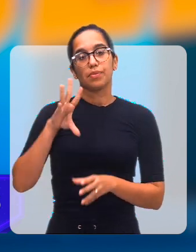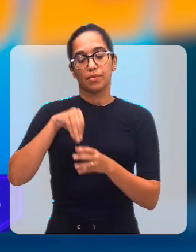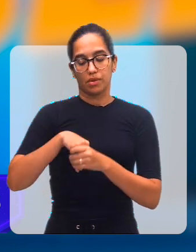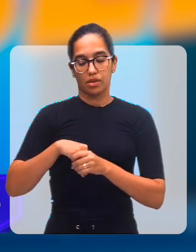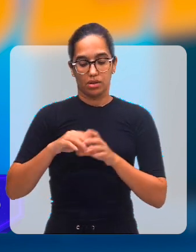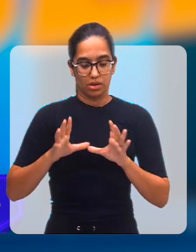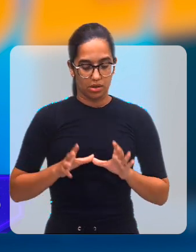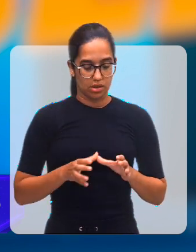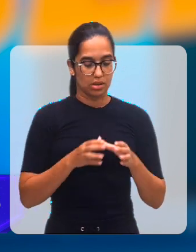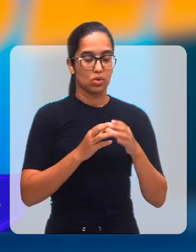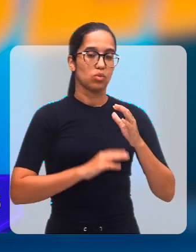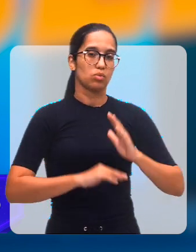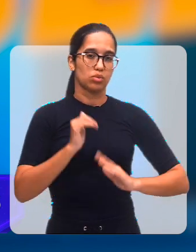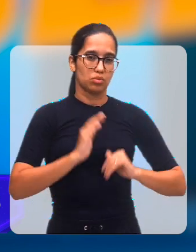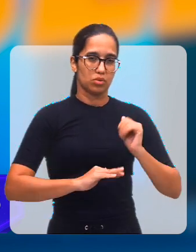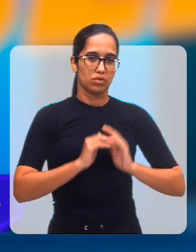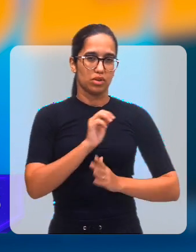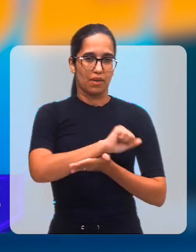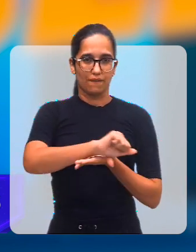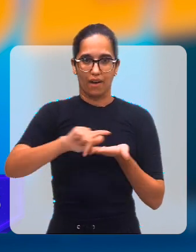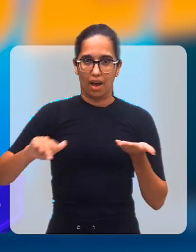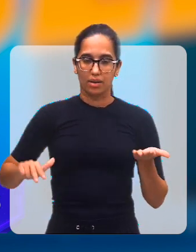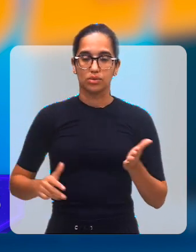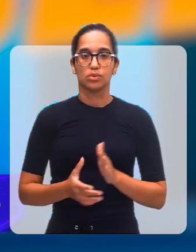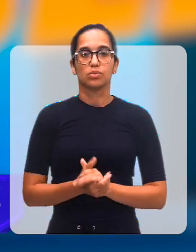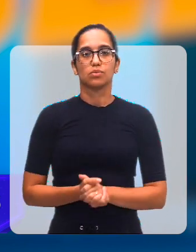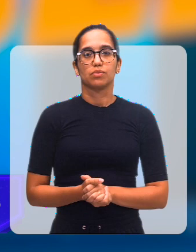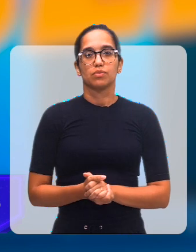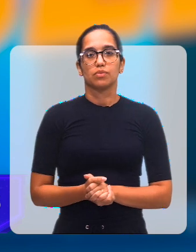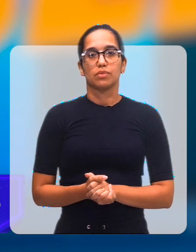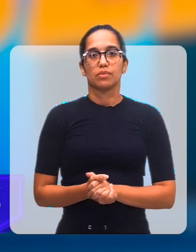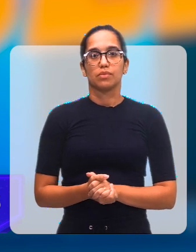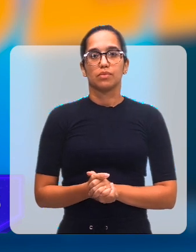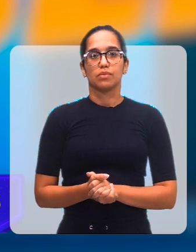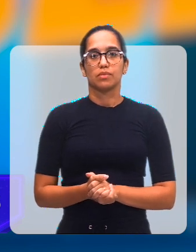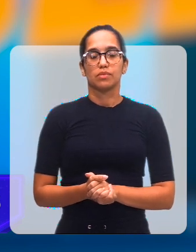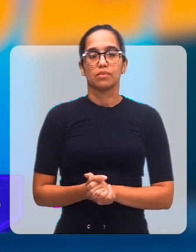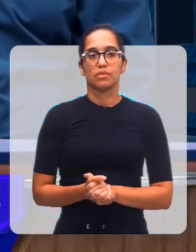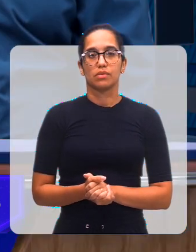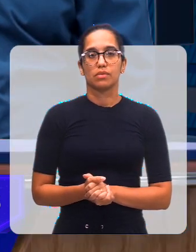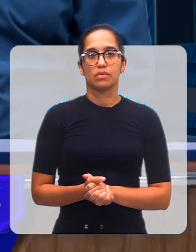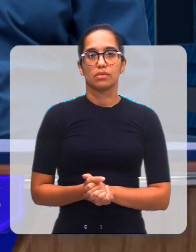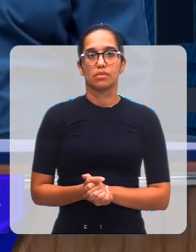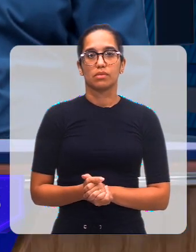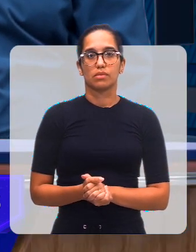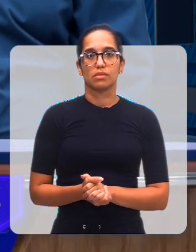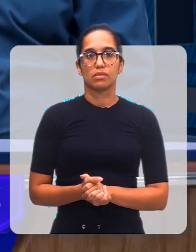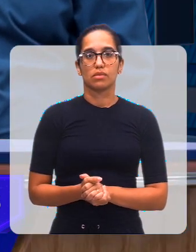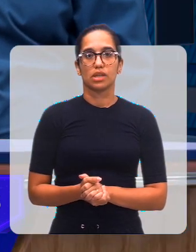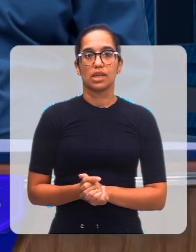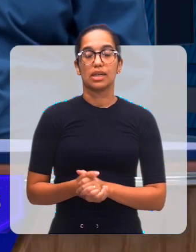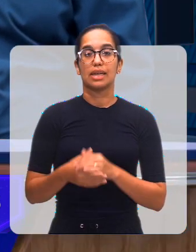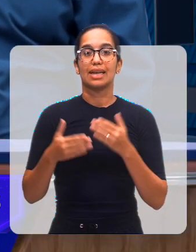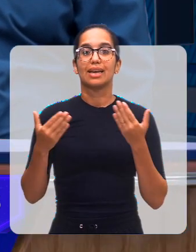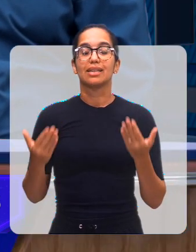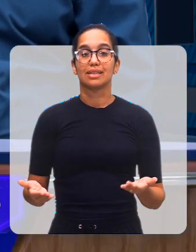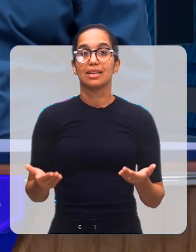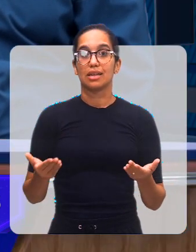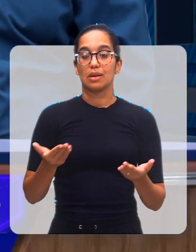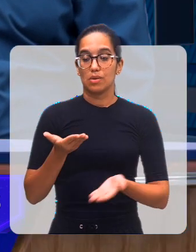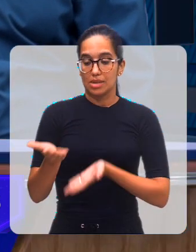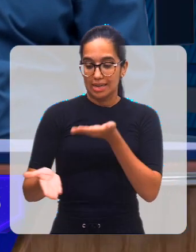certo? Através dessa equipe multidisciplinar. Então, esse atendimento é feito onde?